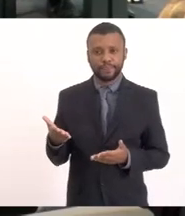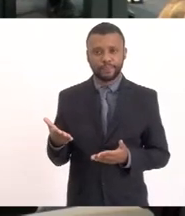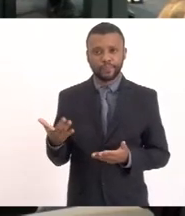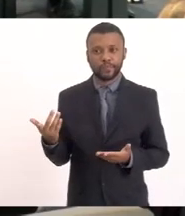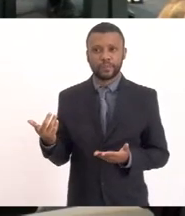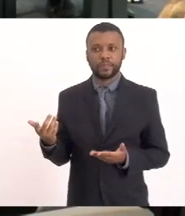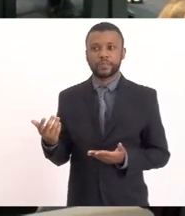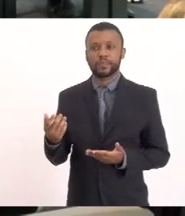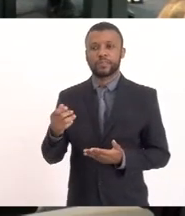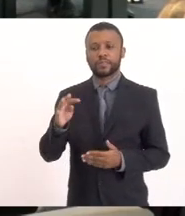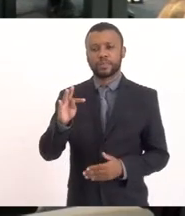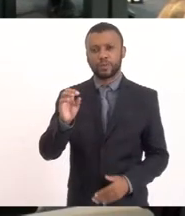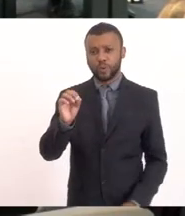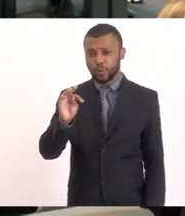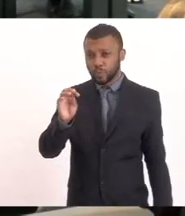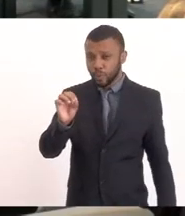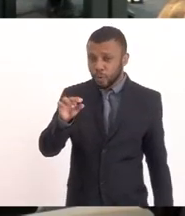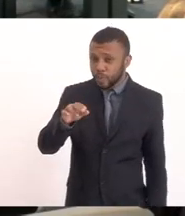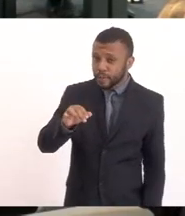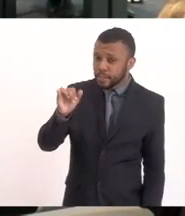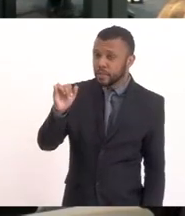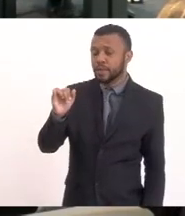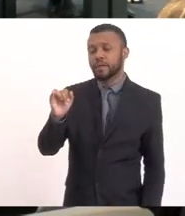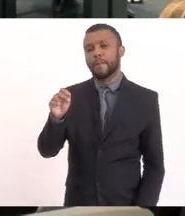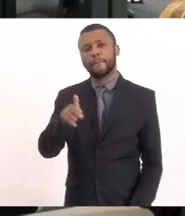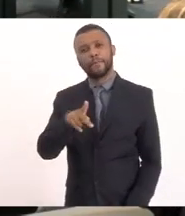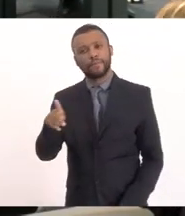Adacto Tony Professor da UERJ Está online